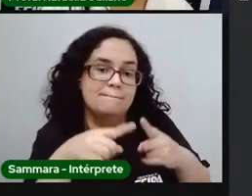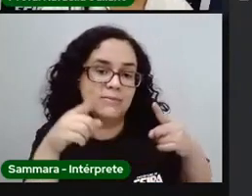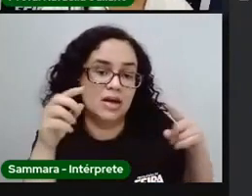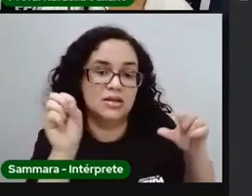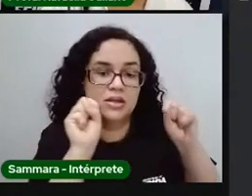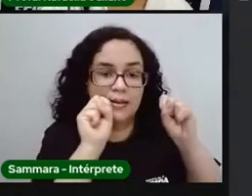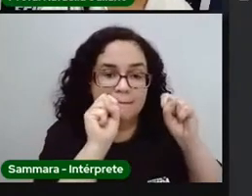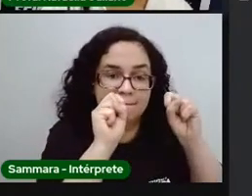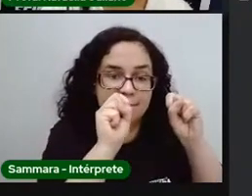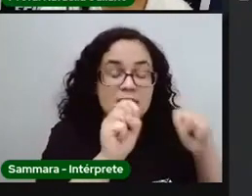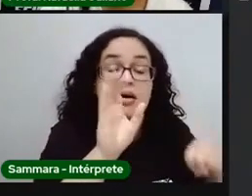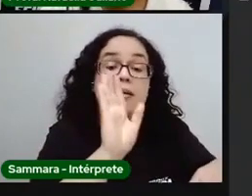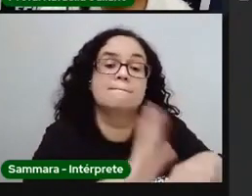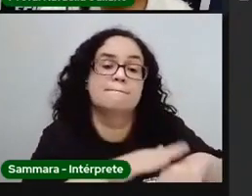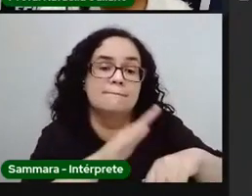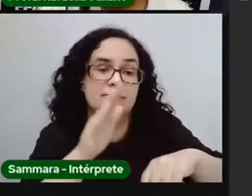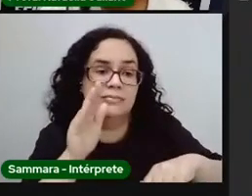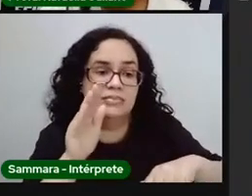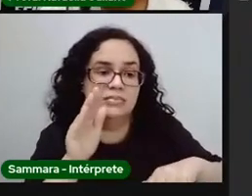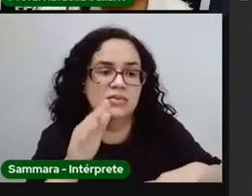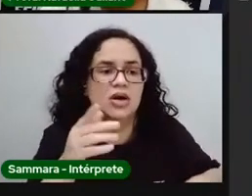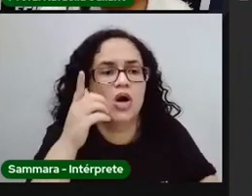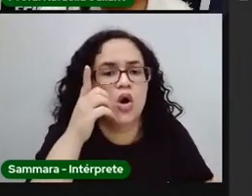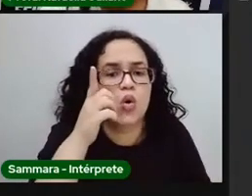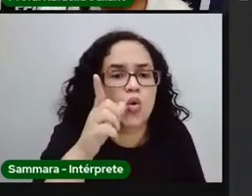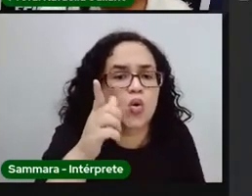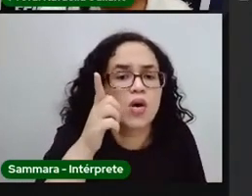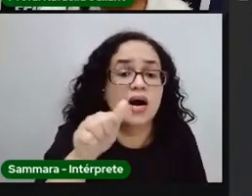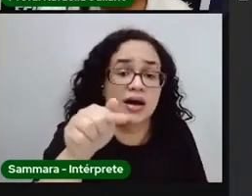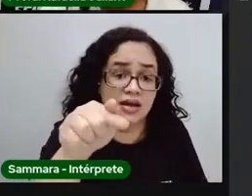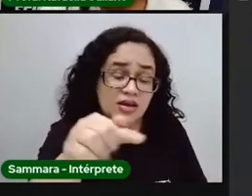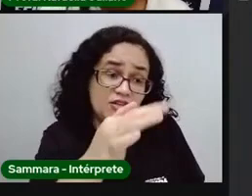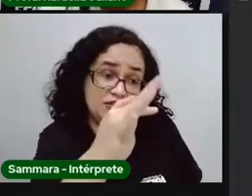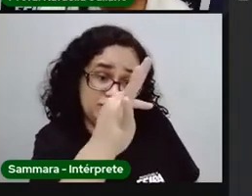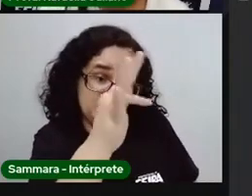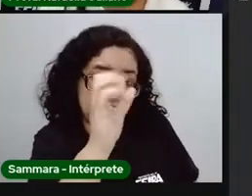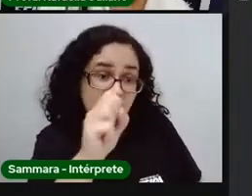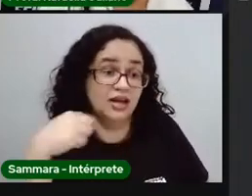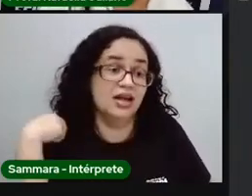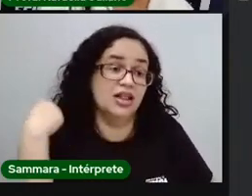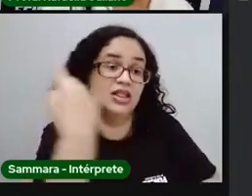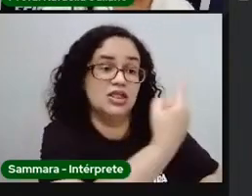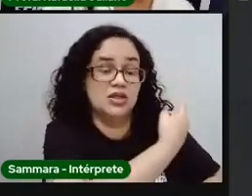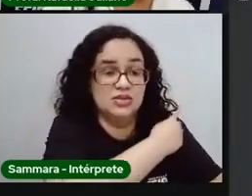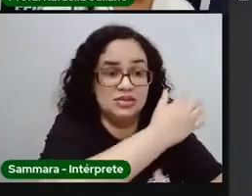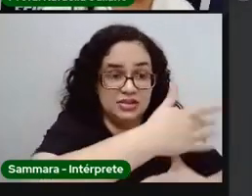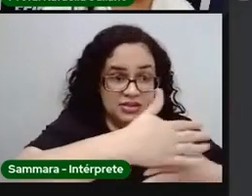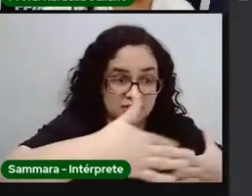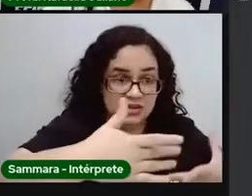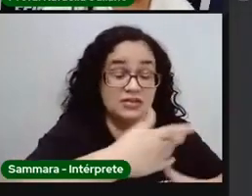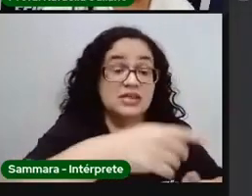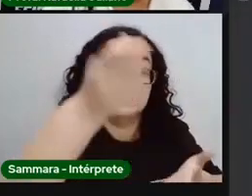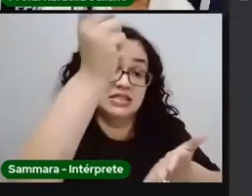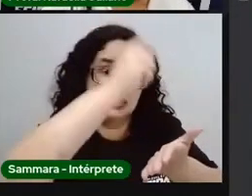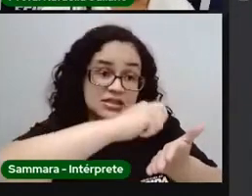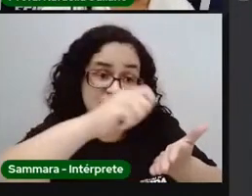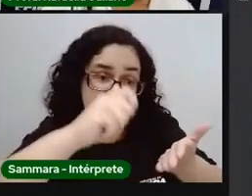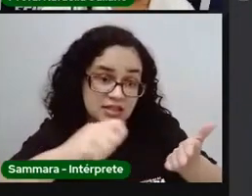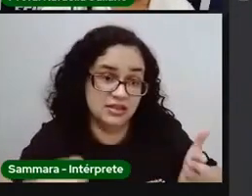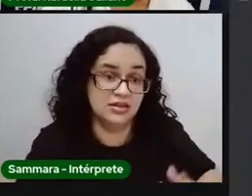detalhar ainda mais. Gente, já consigo ver aqui, Feira de Santana, a nossa cidade. Mas a gente vai escrever aqui